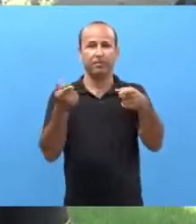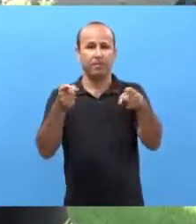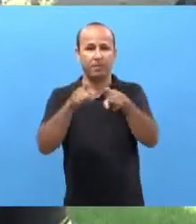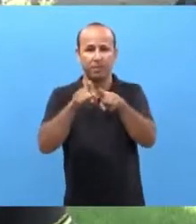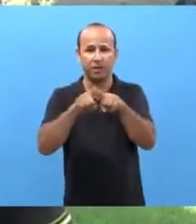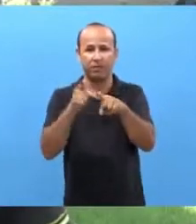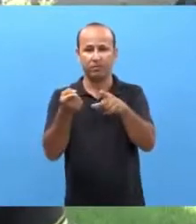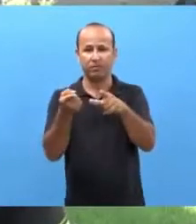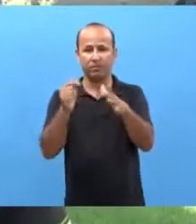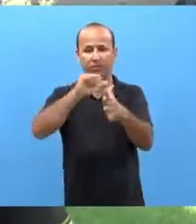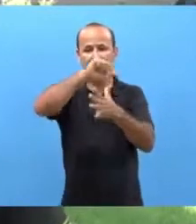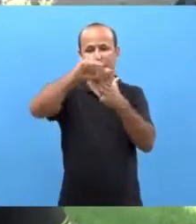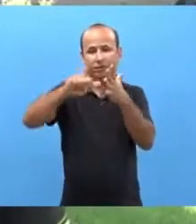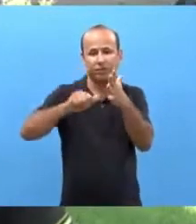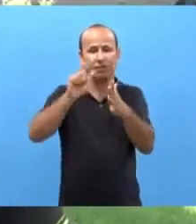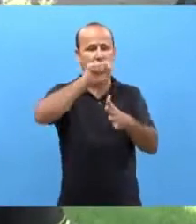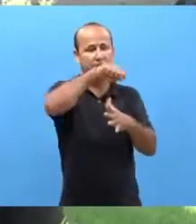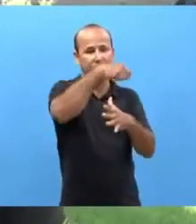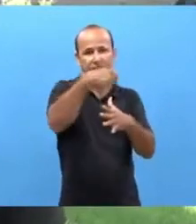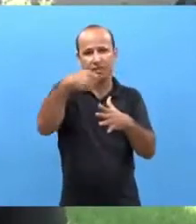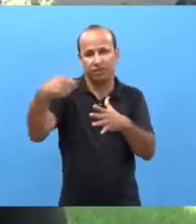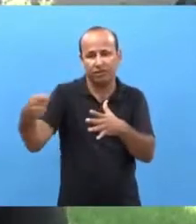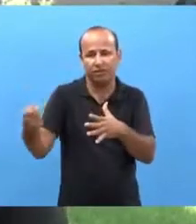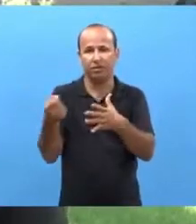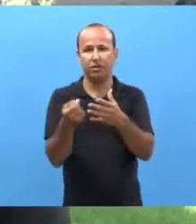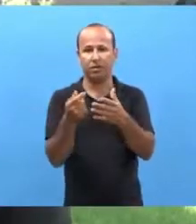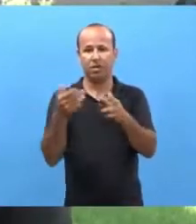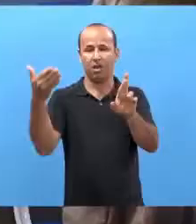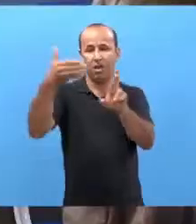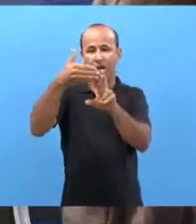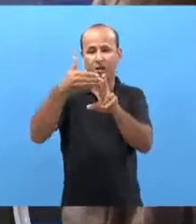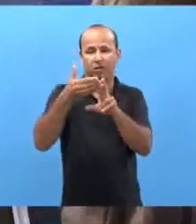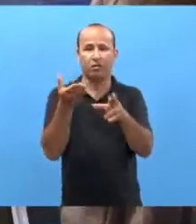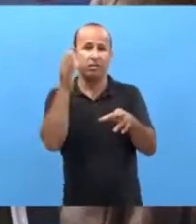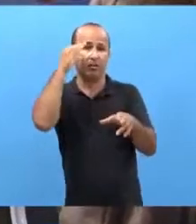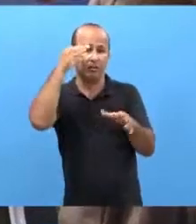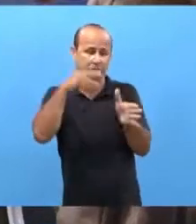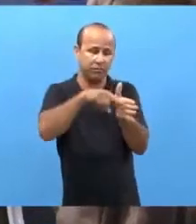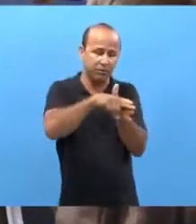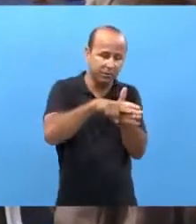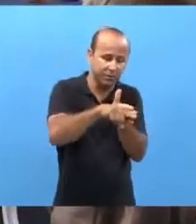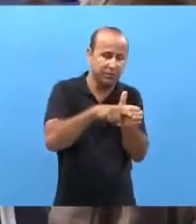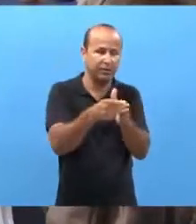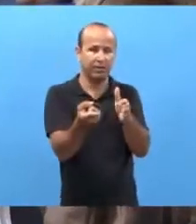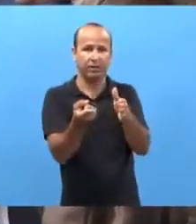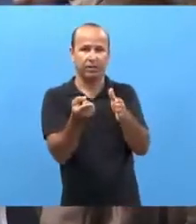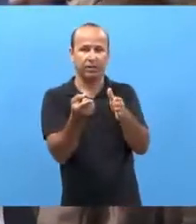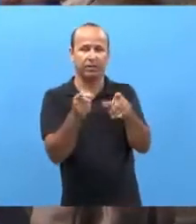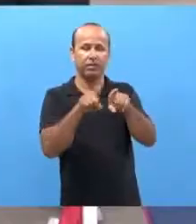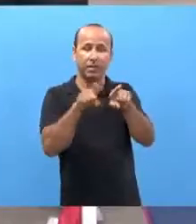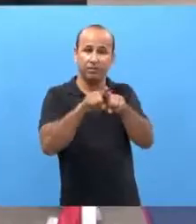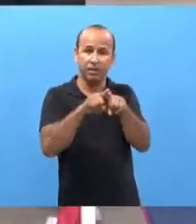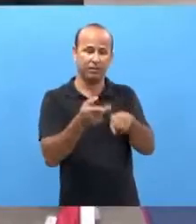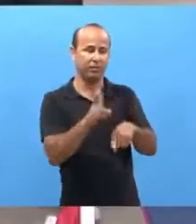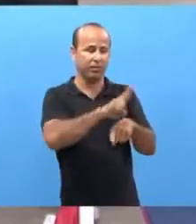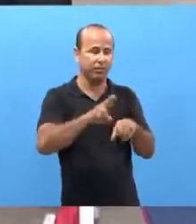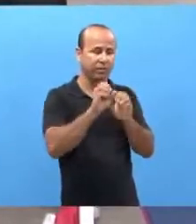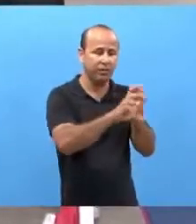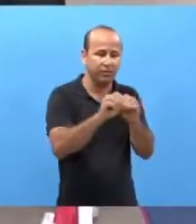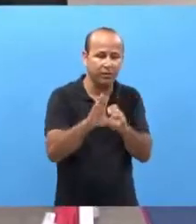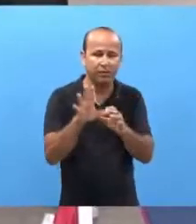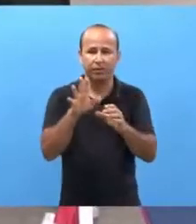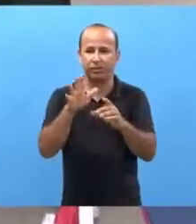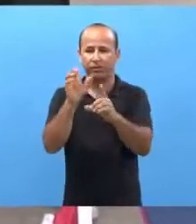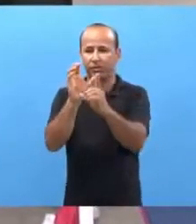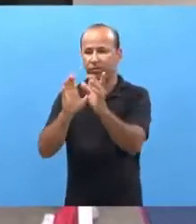o movimento e as configurações dos sinais como parâmetro para consulta e também